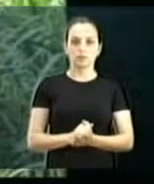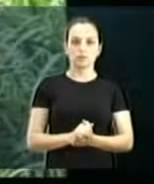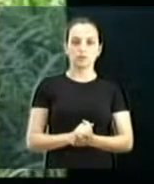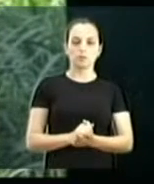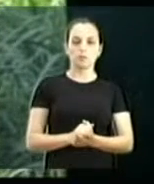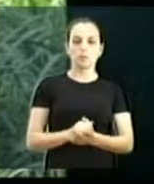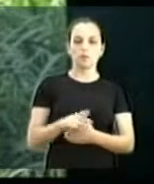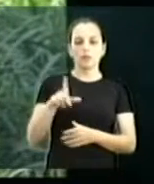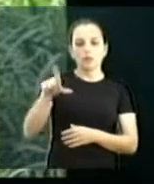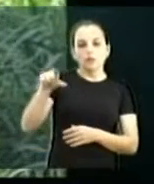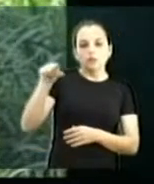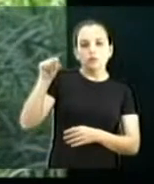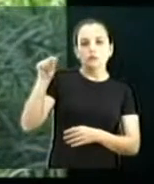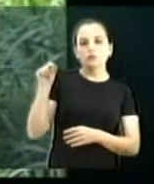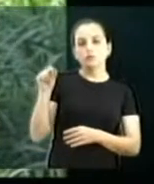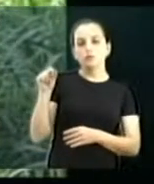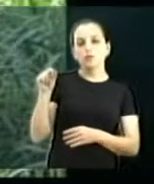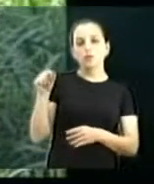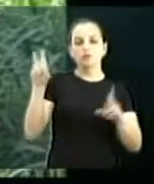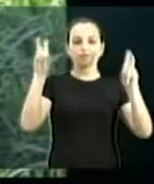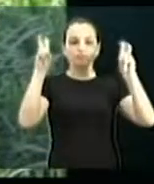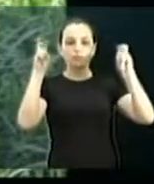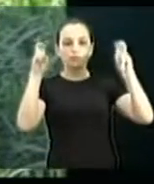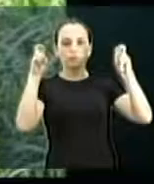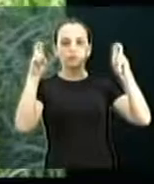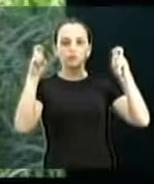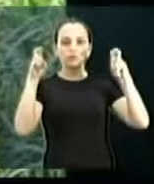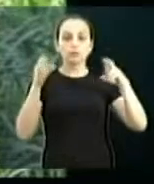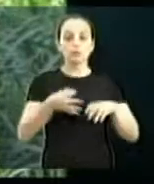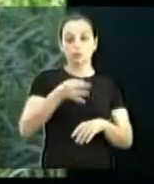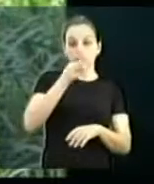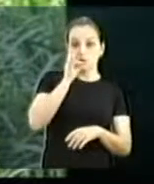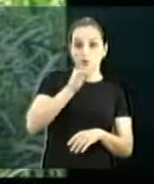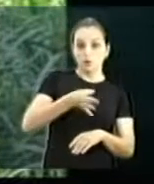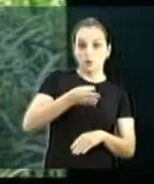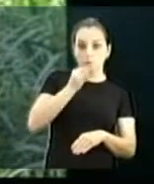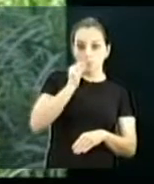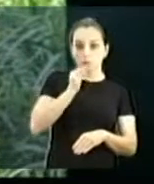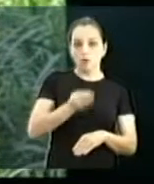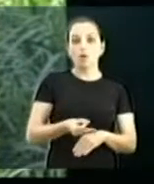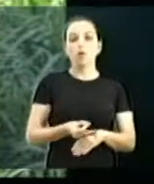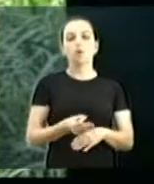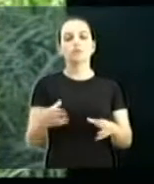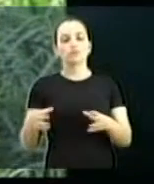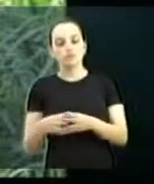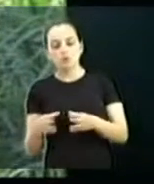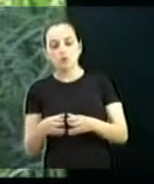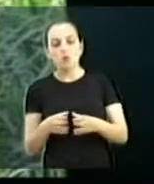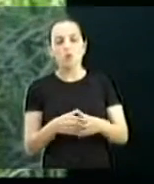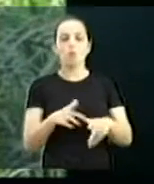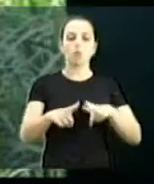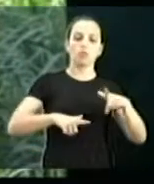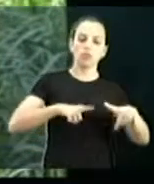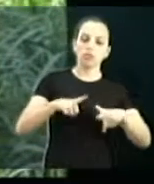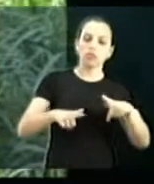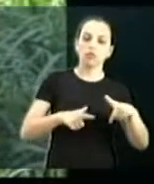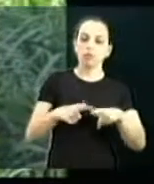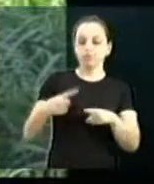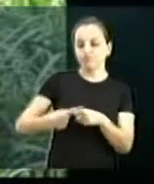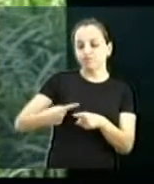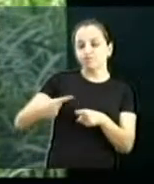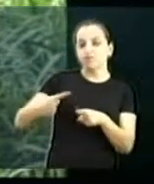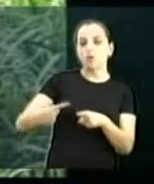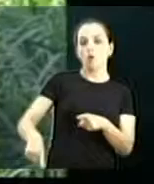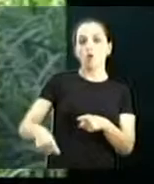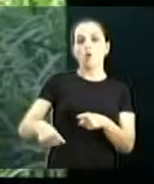A escolha do tema surgiu com a proposta dos grupos de trabalho do enfrentamento ao tráfico de pessoas e de combate ao trabalho